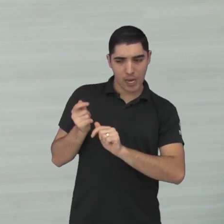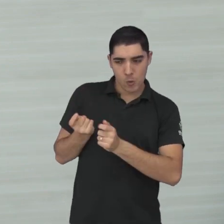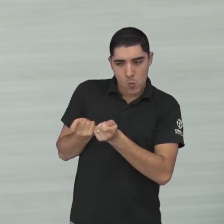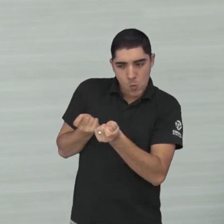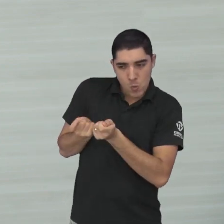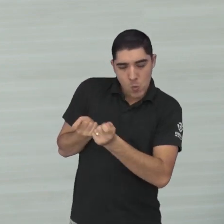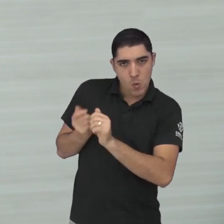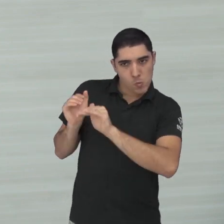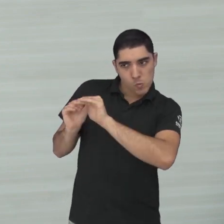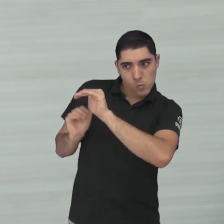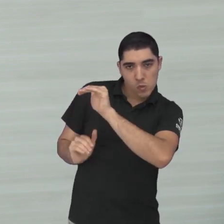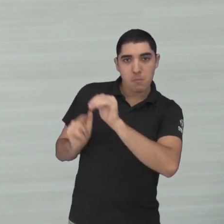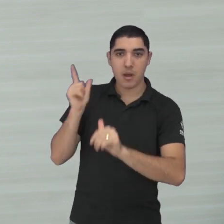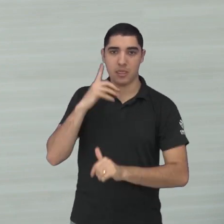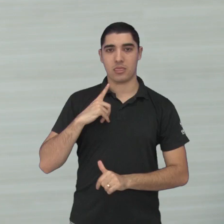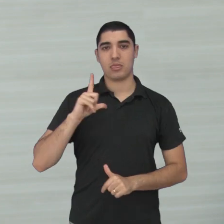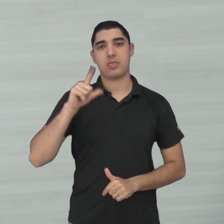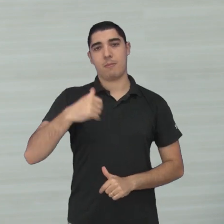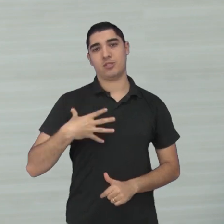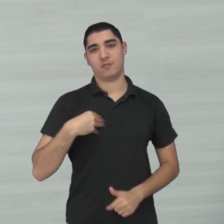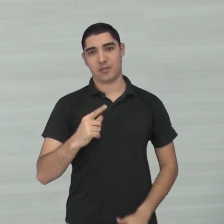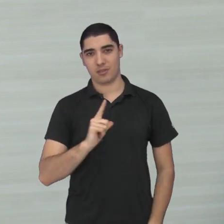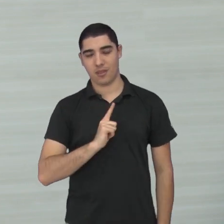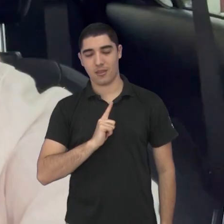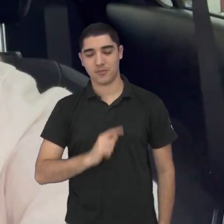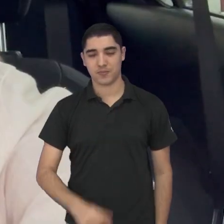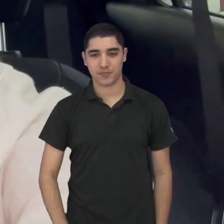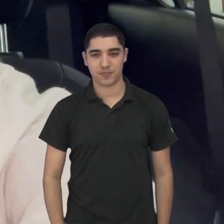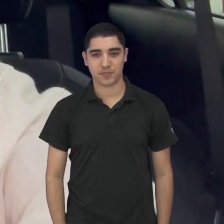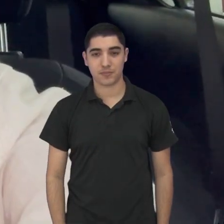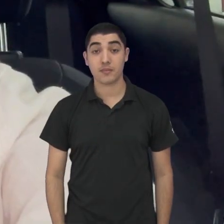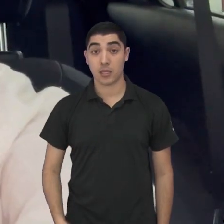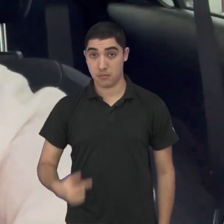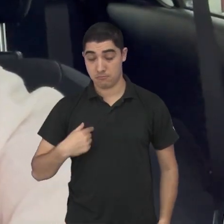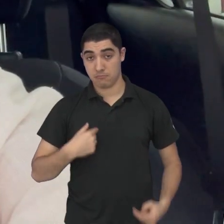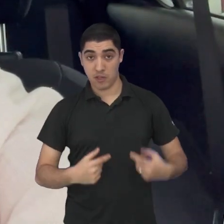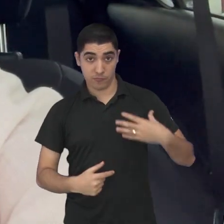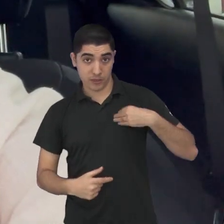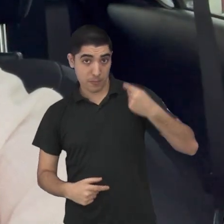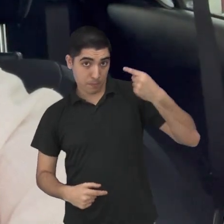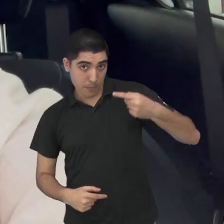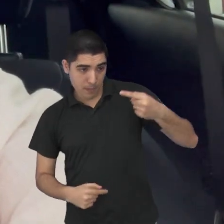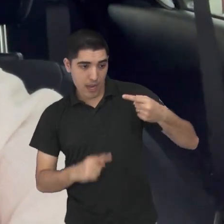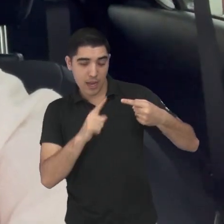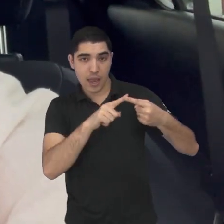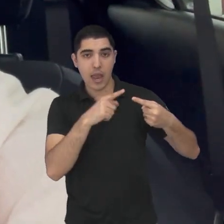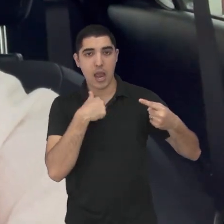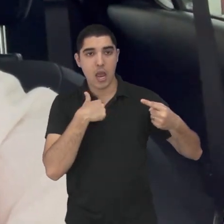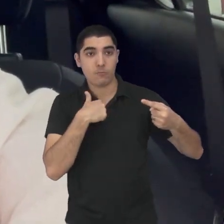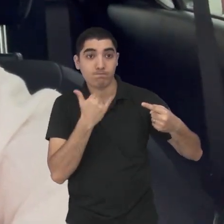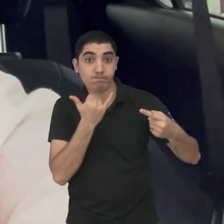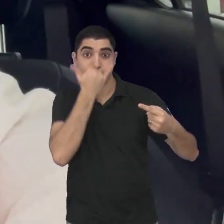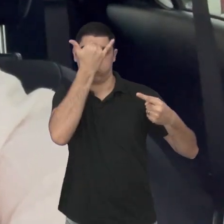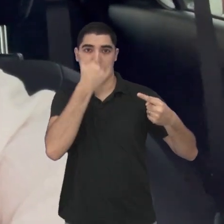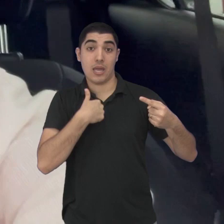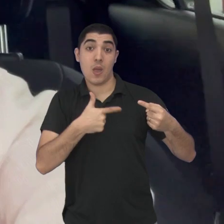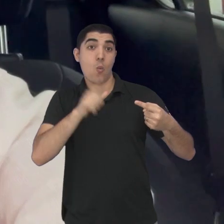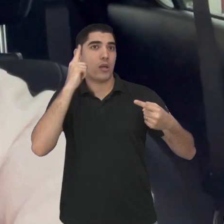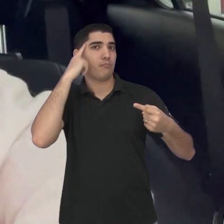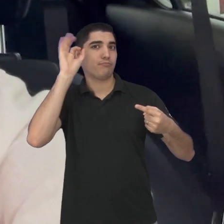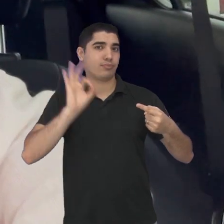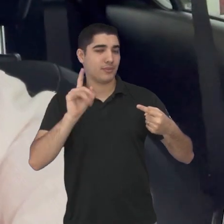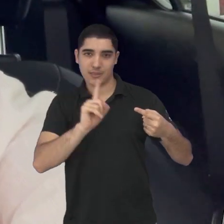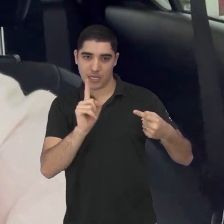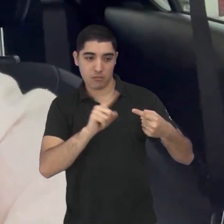financeiramente aí para a maternidade. A minha primeira filha ela não foi planejada ela